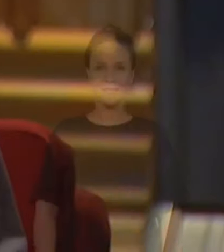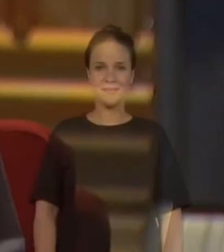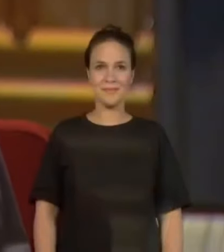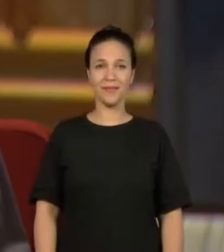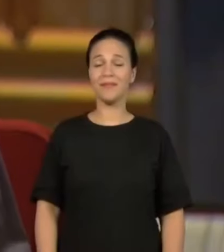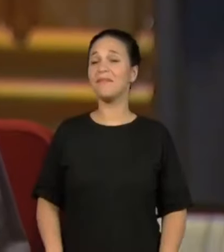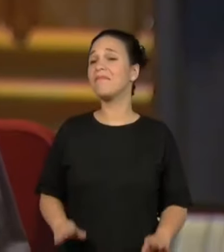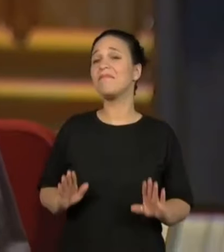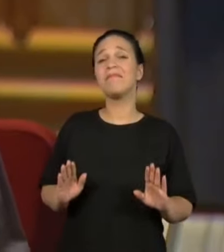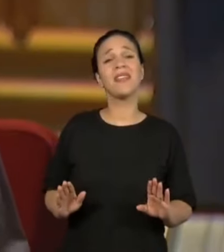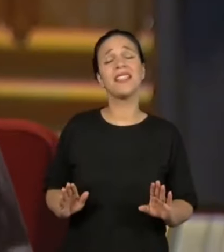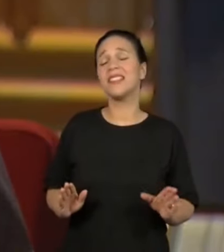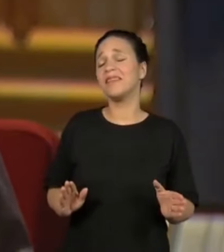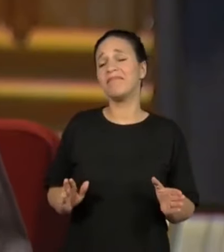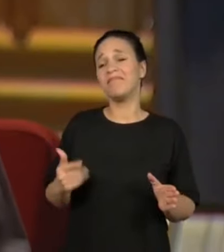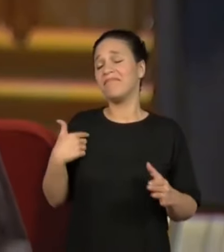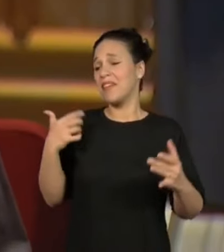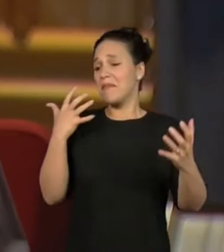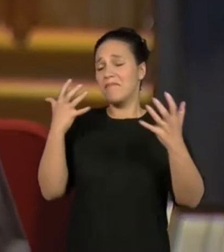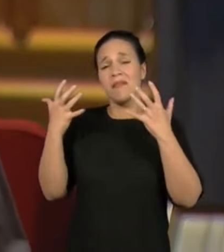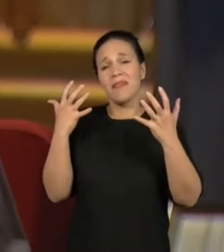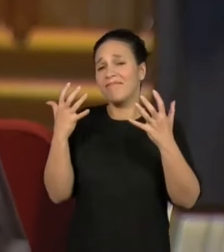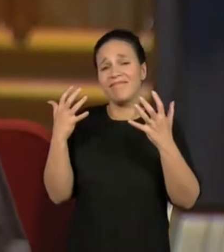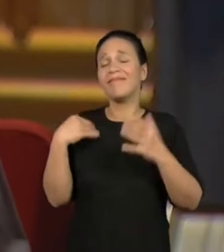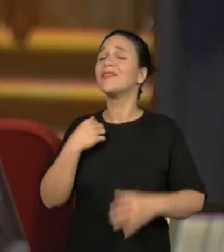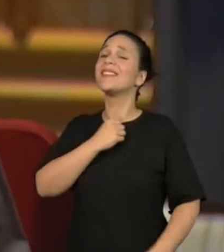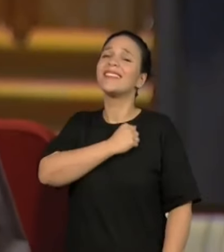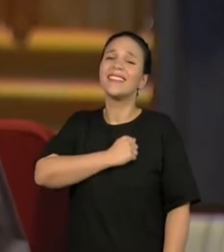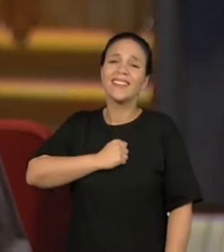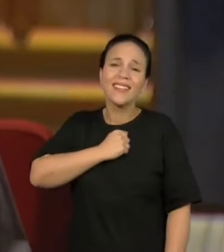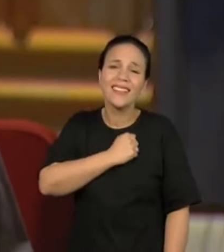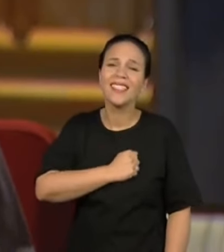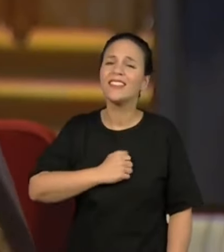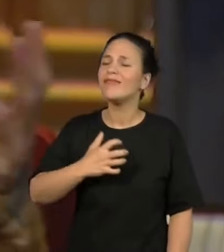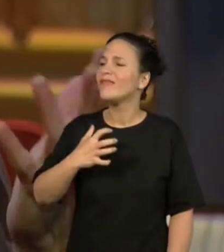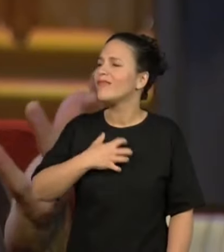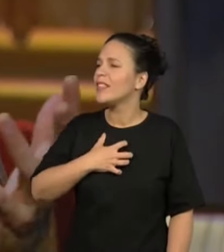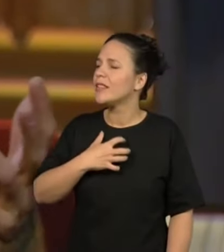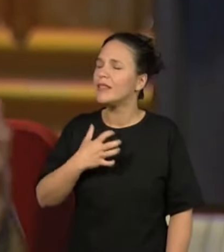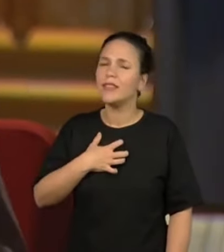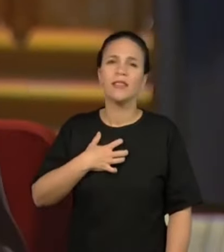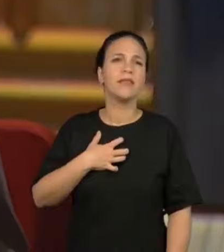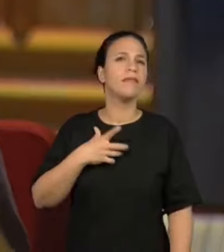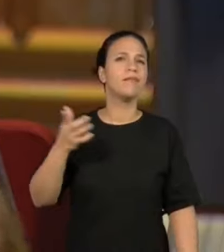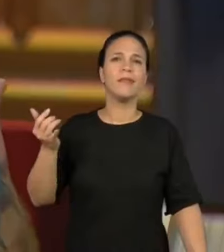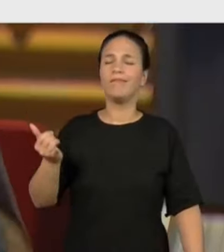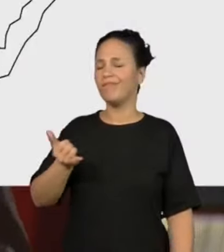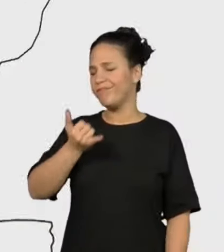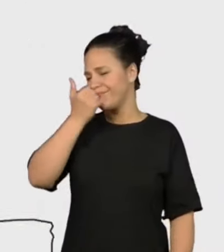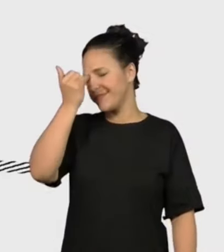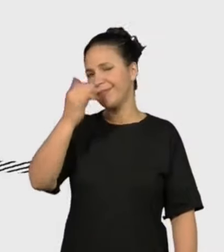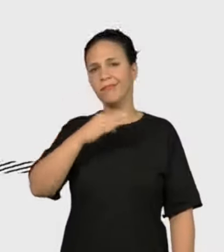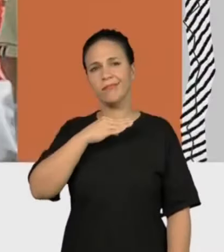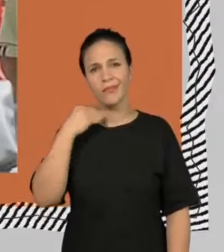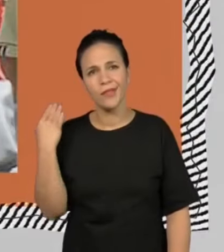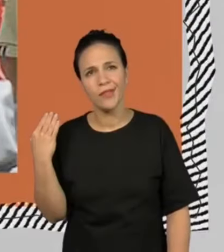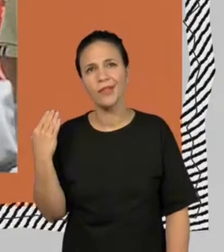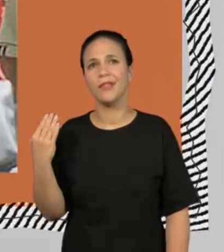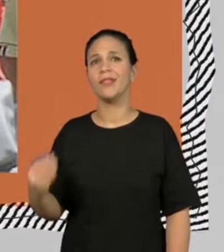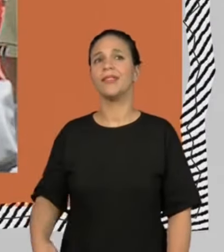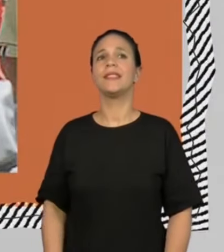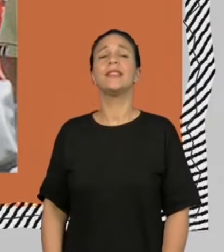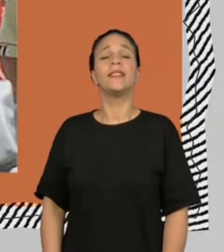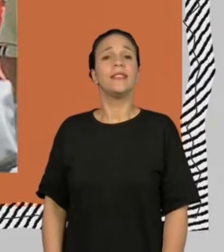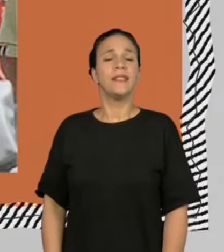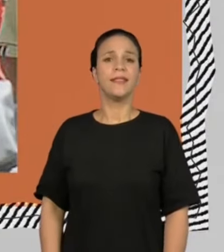Nada disso abala a saudade que eu sinto, a falta, tragédia da sua morte. Cara,